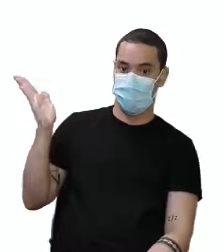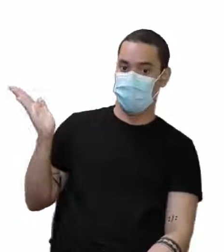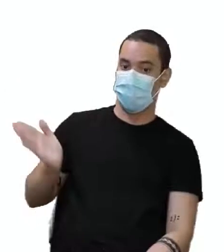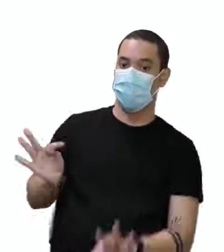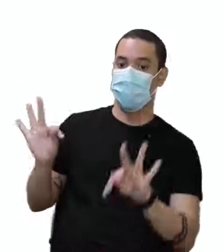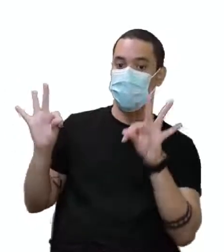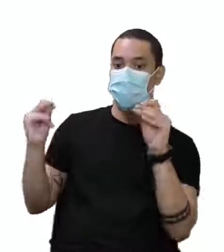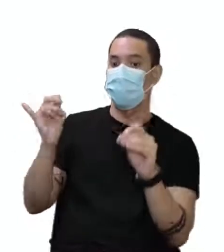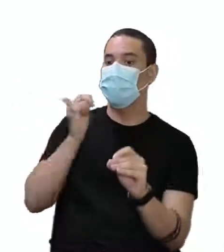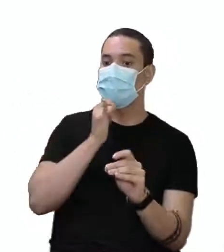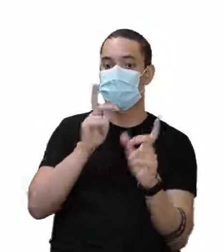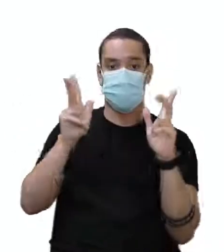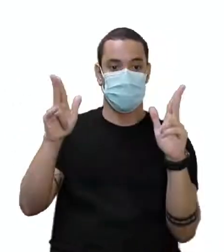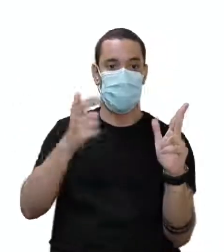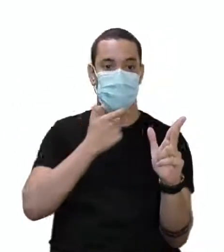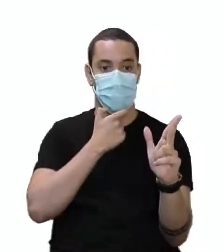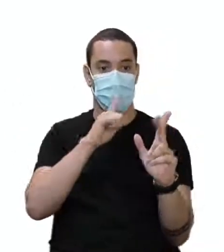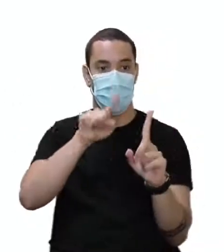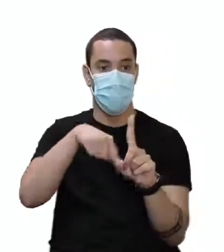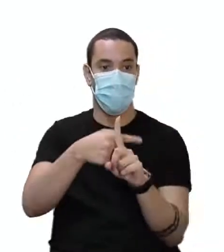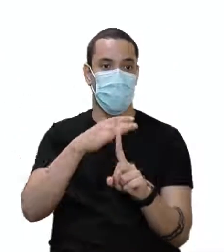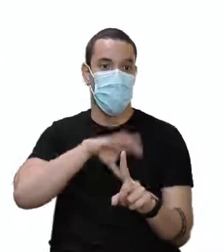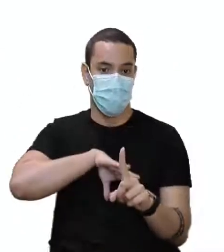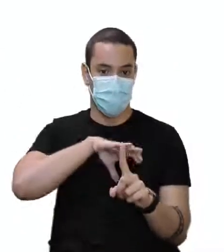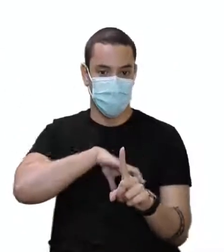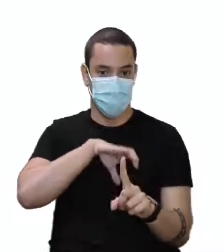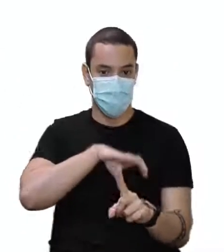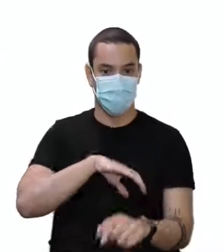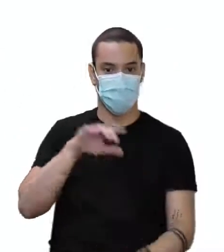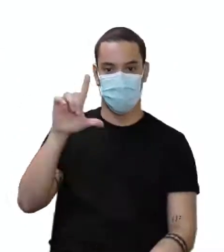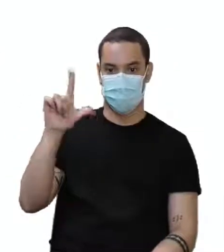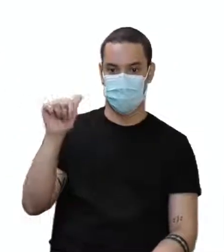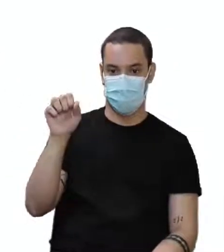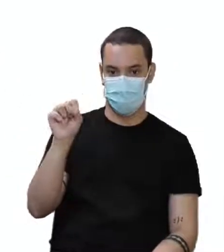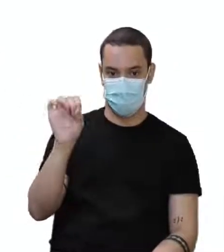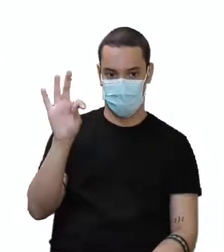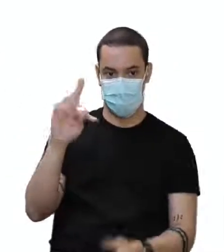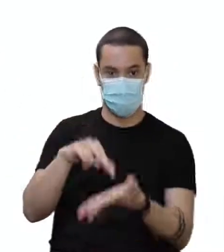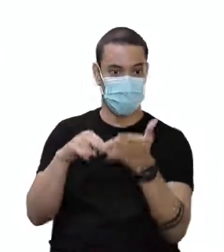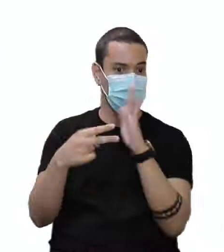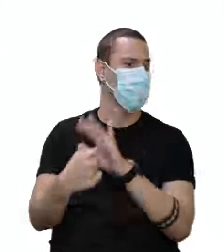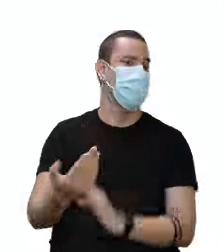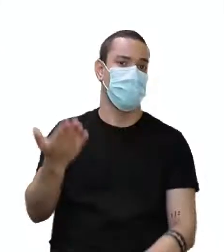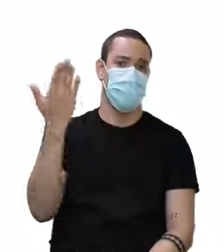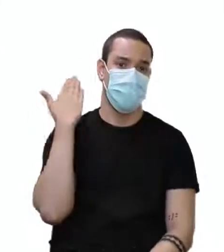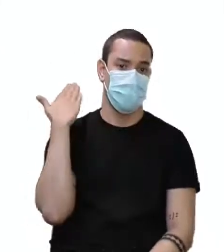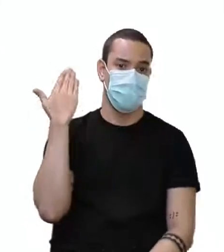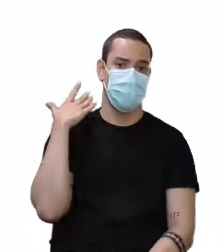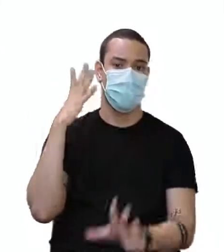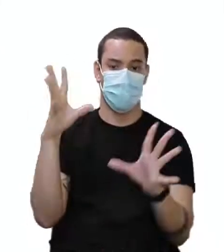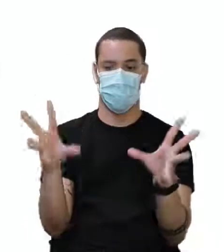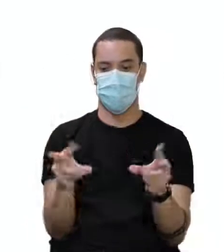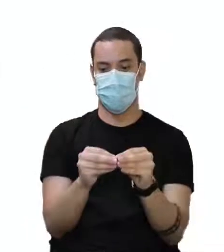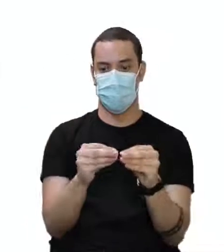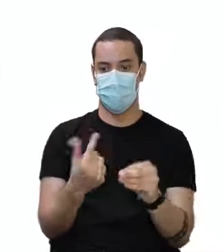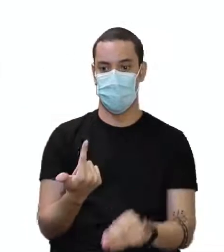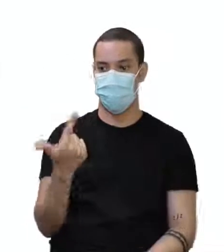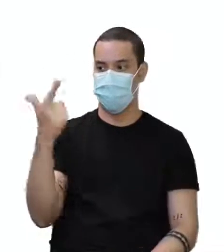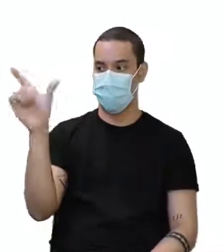palavra last, last, essa L-A-S-T, dá muita ideia de passado quando ela se junta com outros